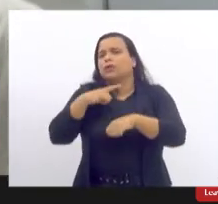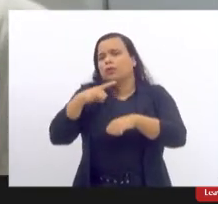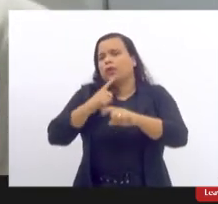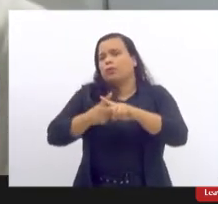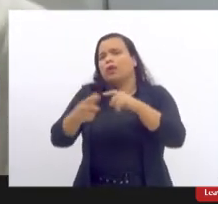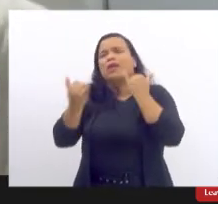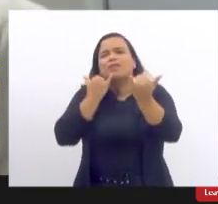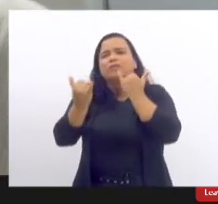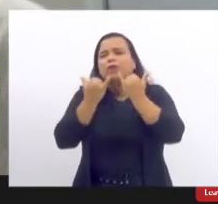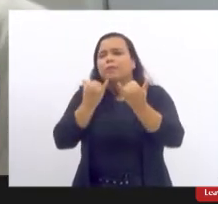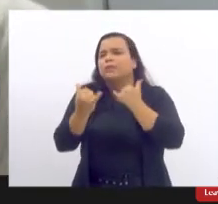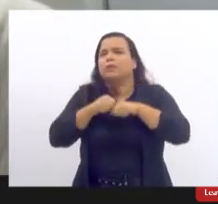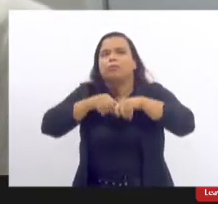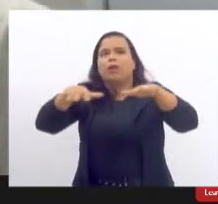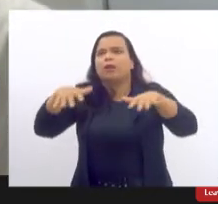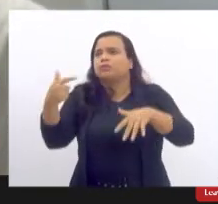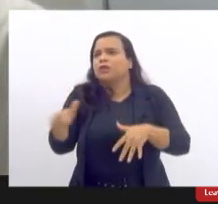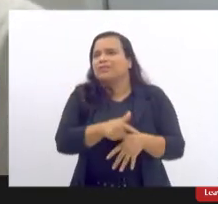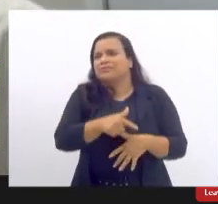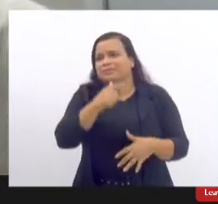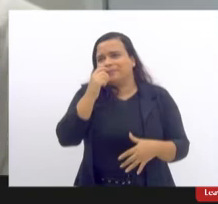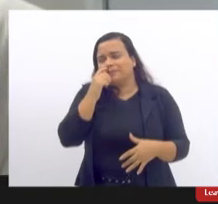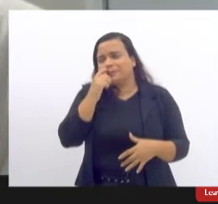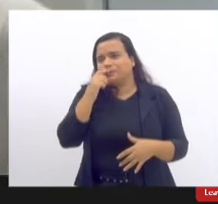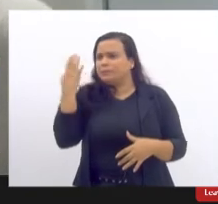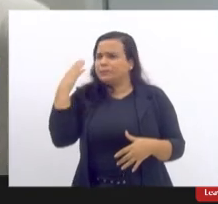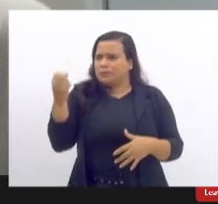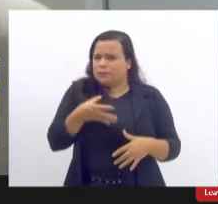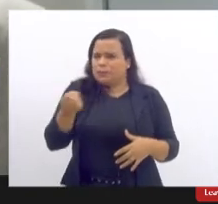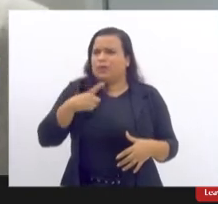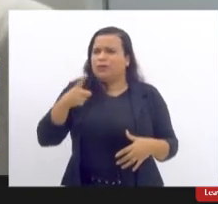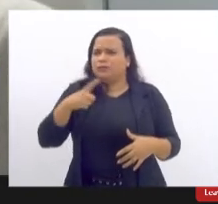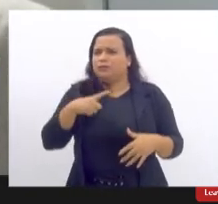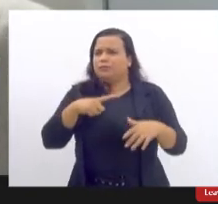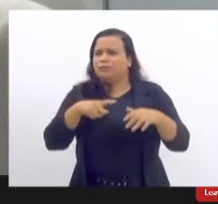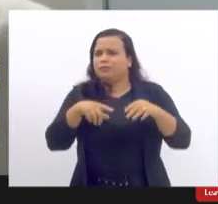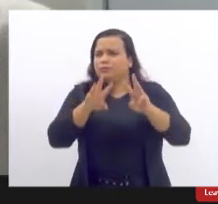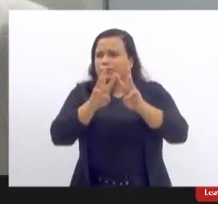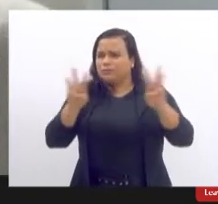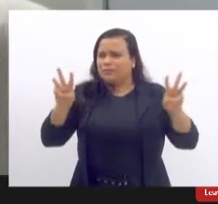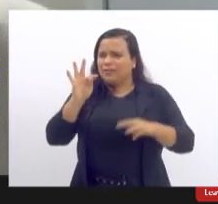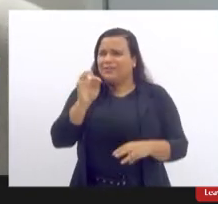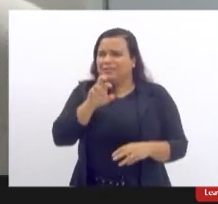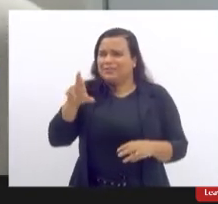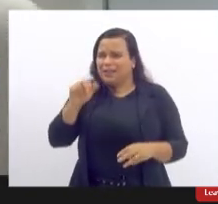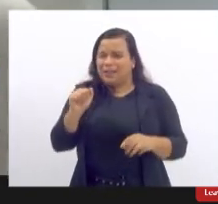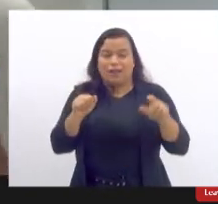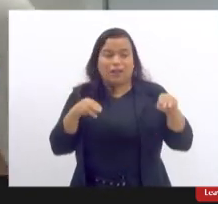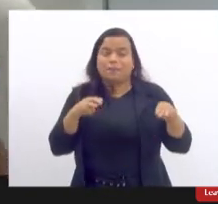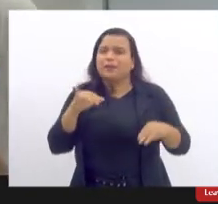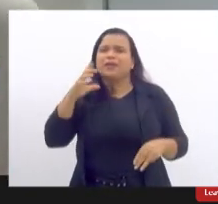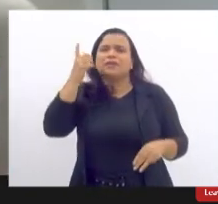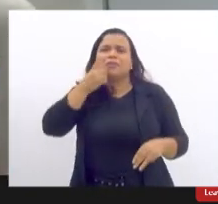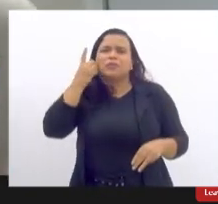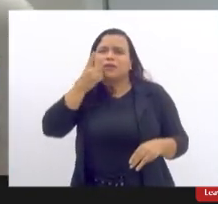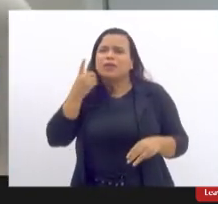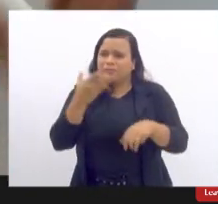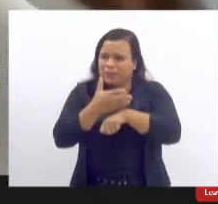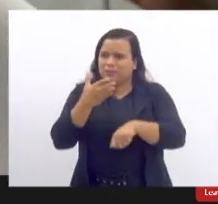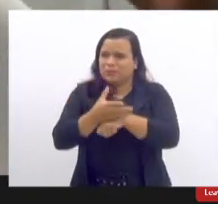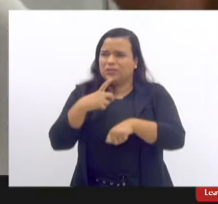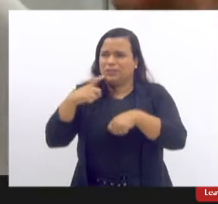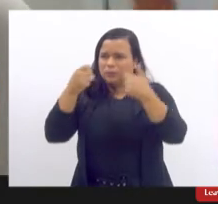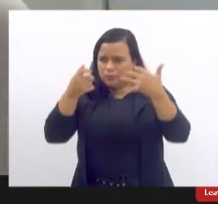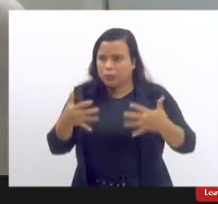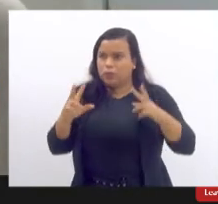essa informação não chega até elas isso é uma matéria muito recente do portal Terra que o Carlos Mink participou deputado falando exatamente sobre essa